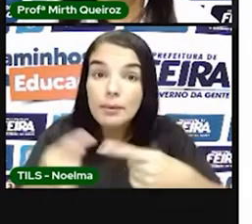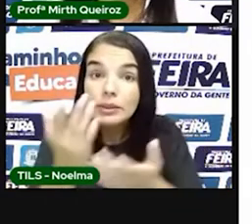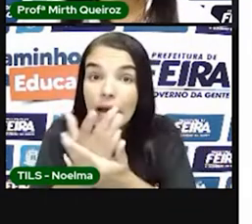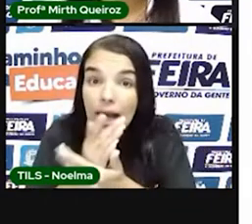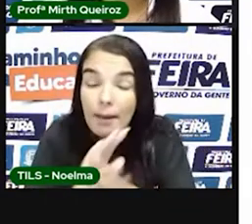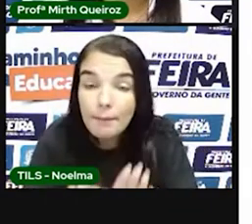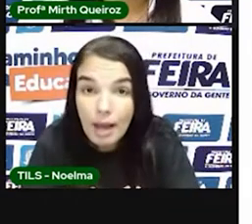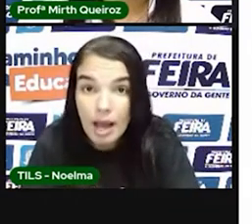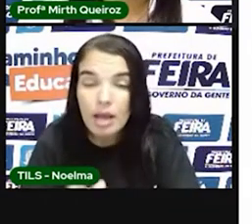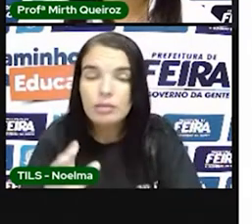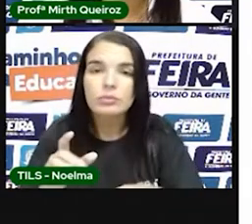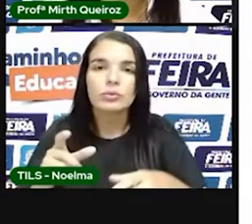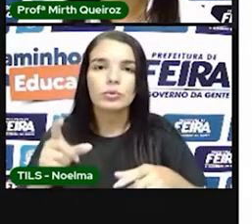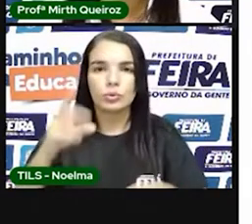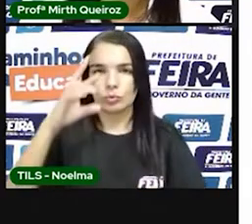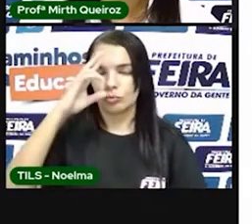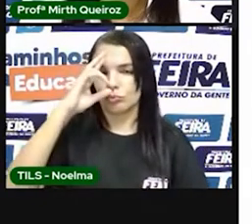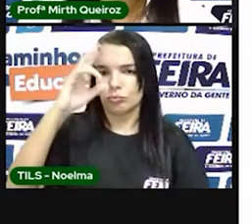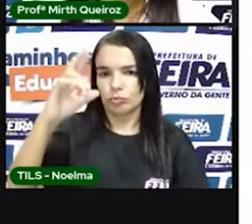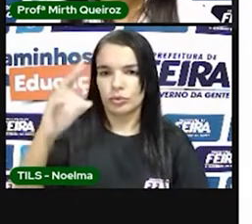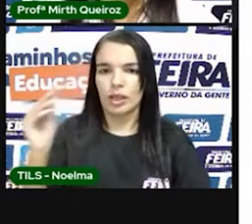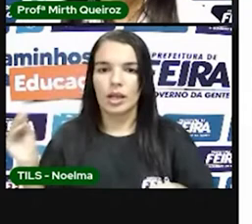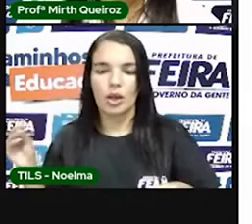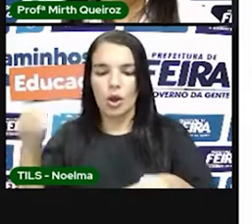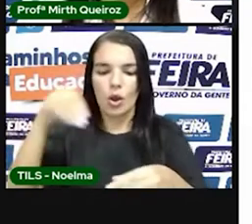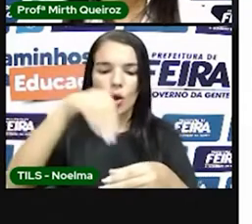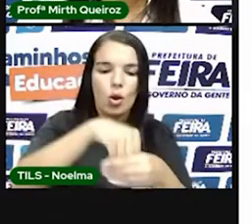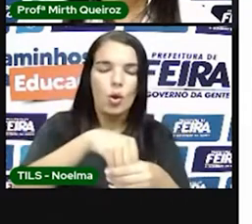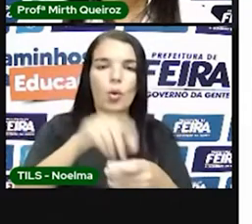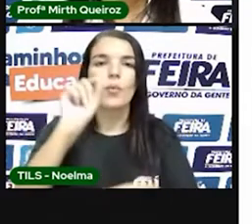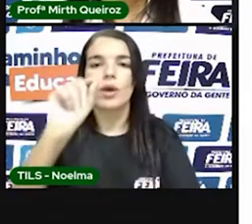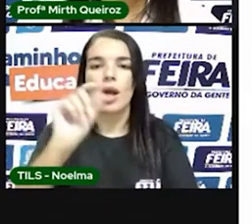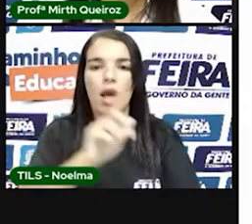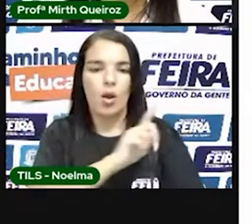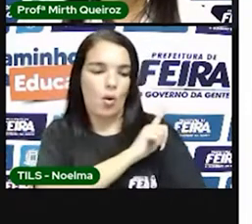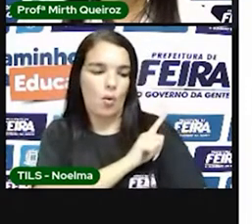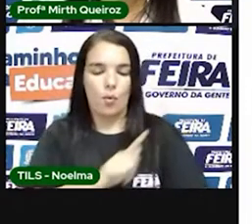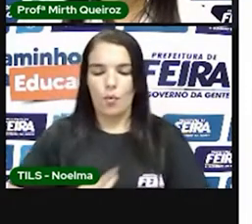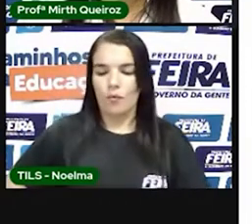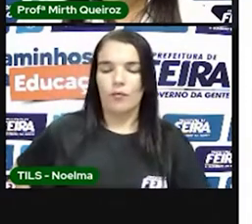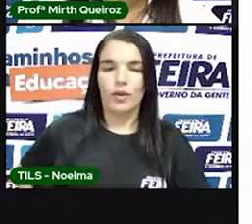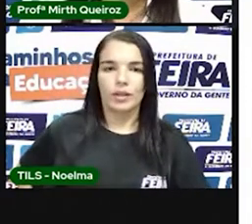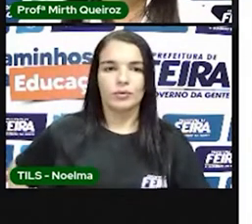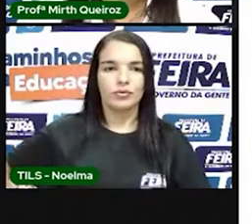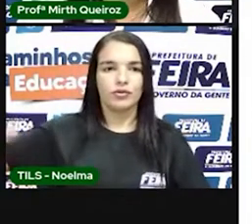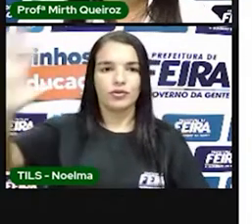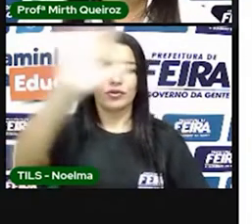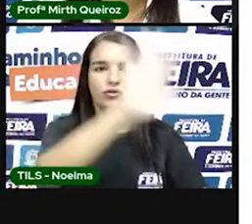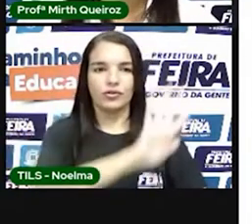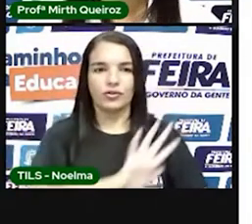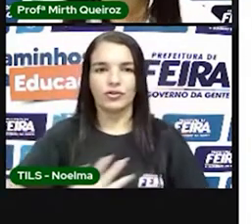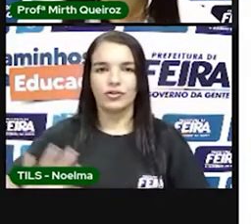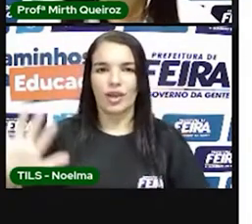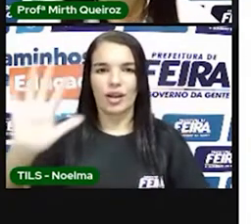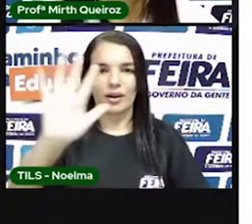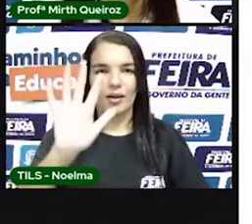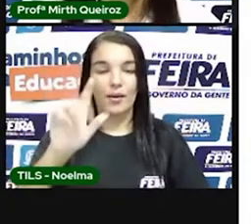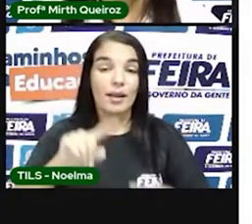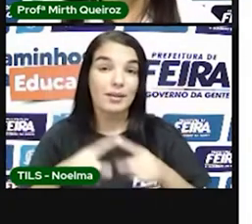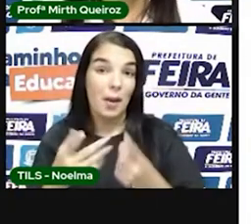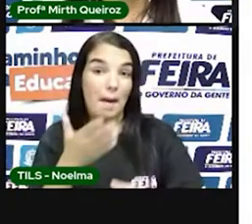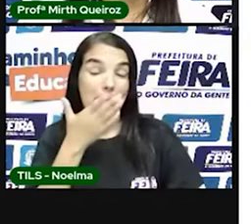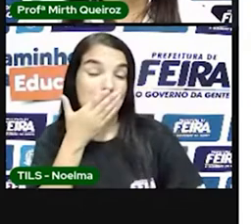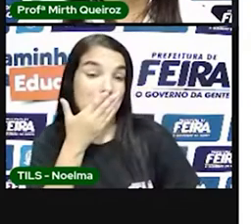hereditárias, vai ser instituído aí o governo geral. E para a gente entender melhor